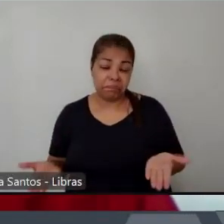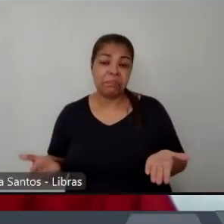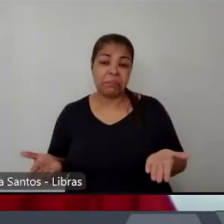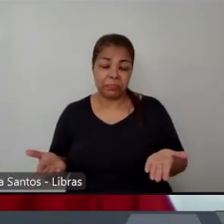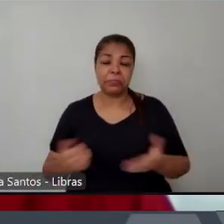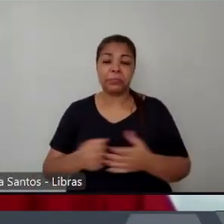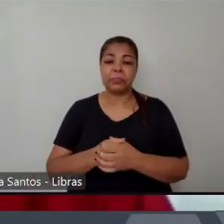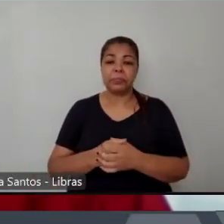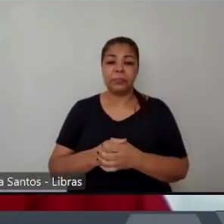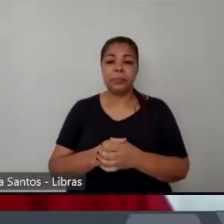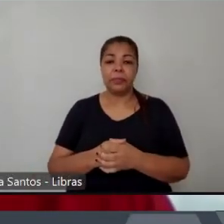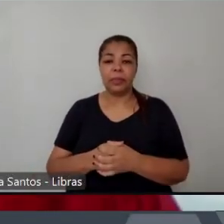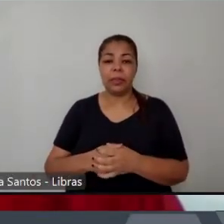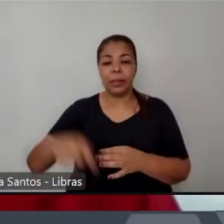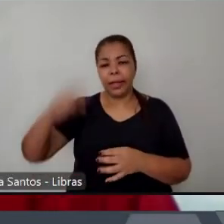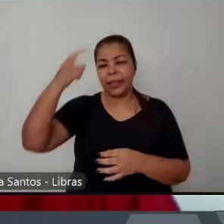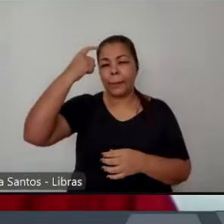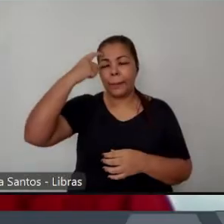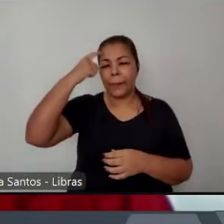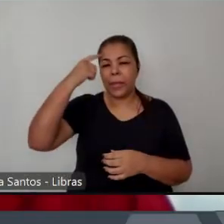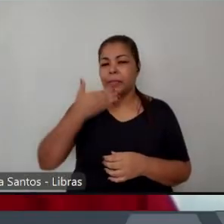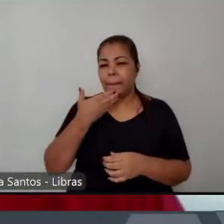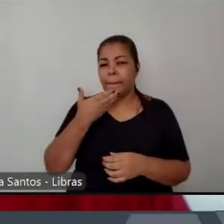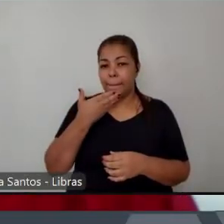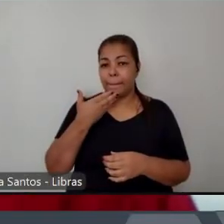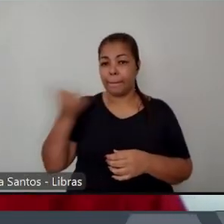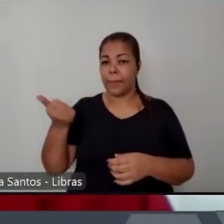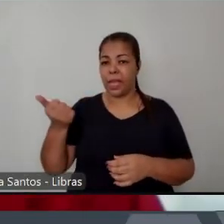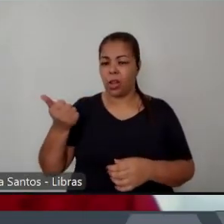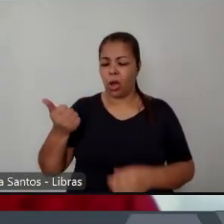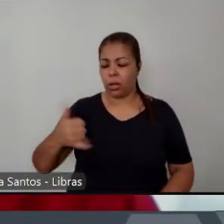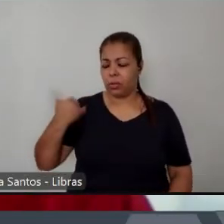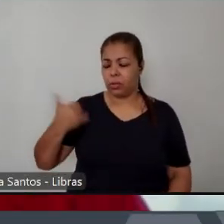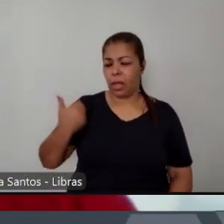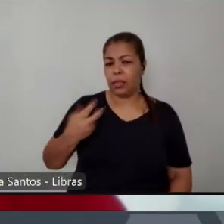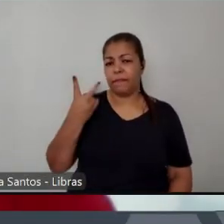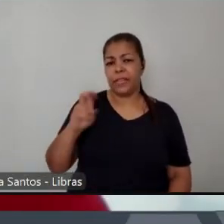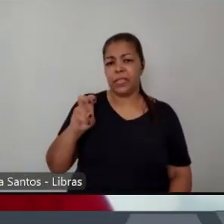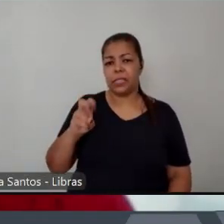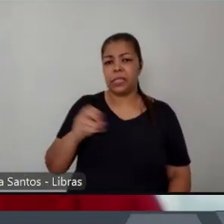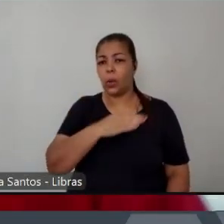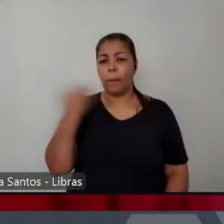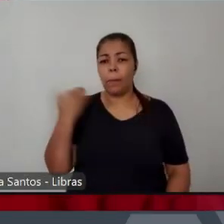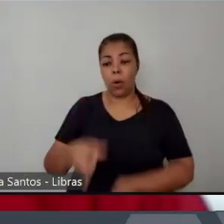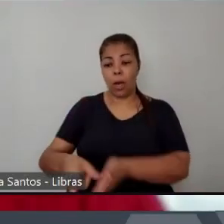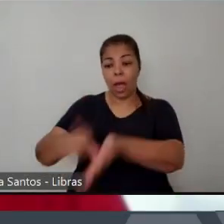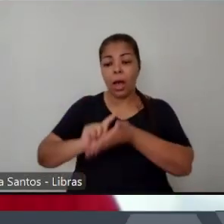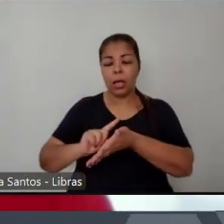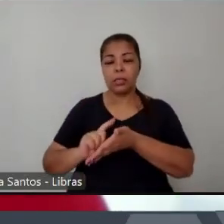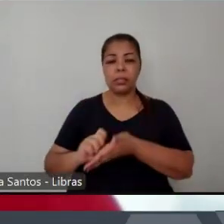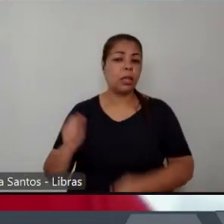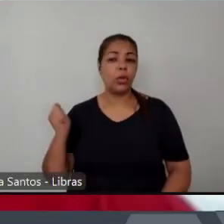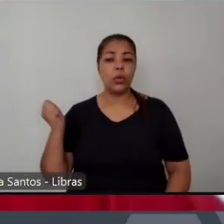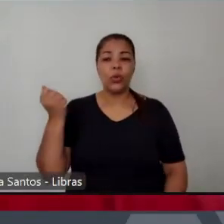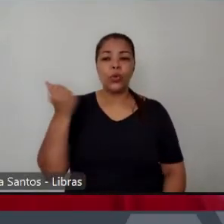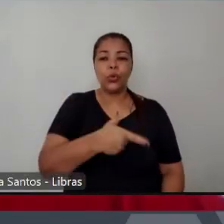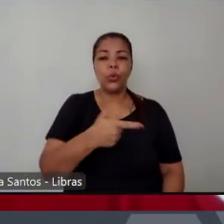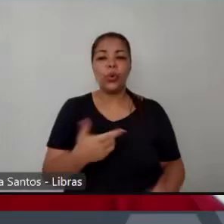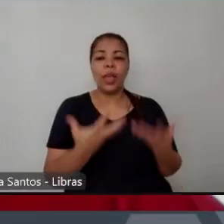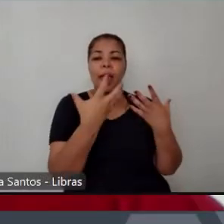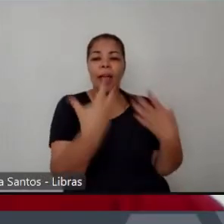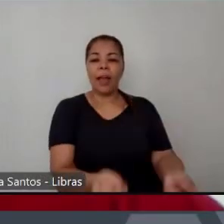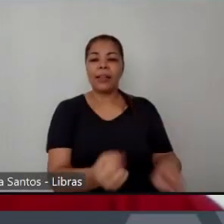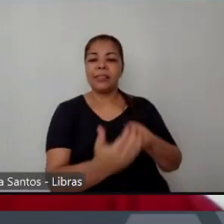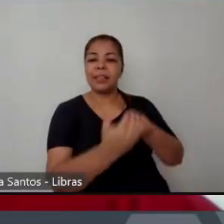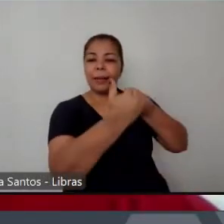morra antes dos 25 anos mas morra como um homem sem abaixar a cabeça para o sistema então os nossos erros e os nossos